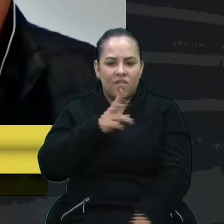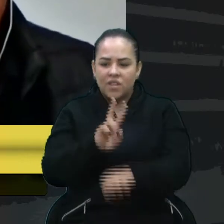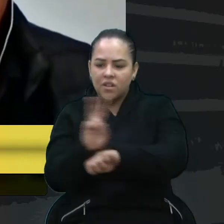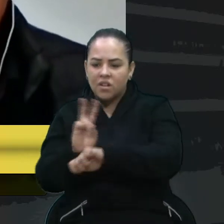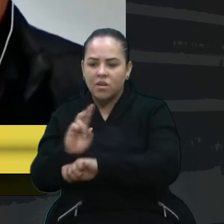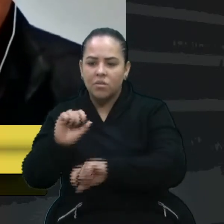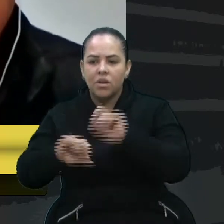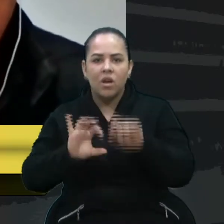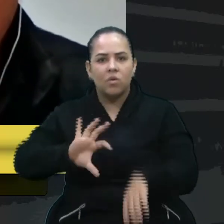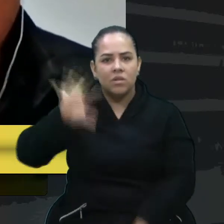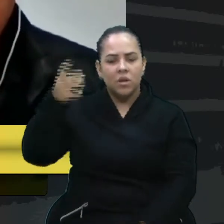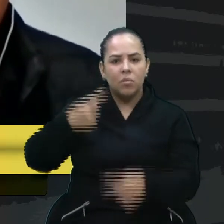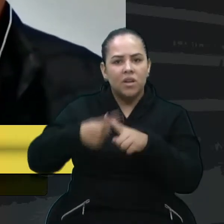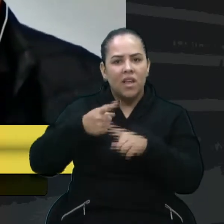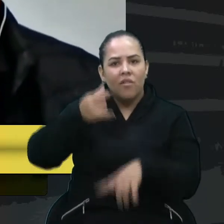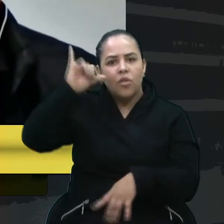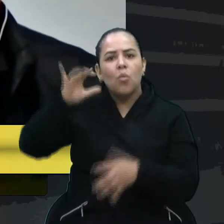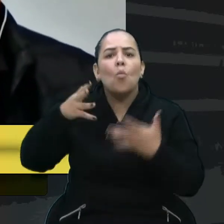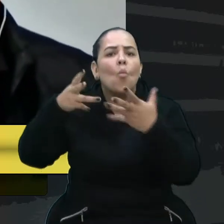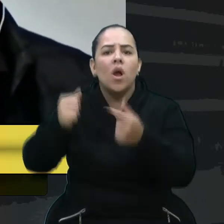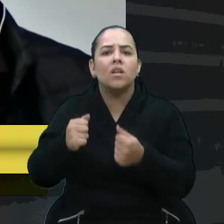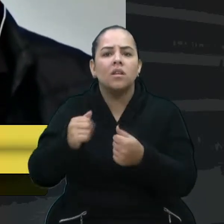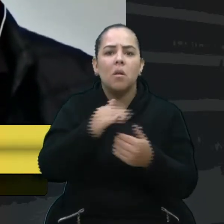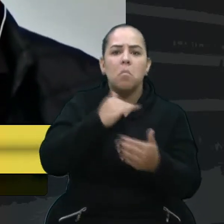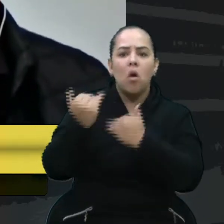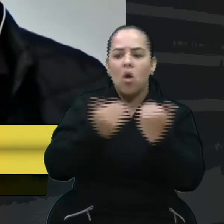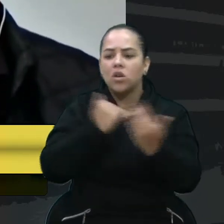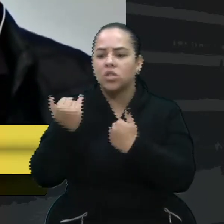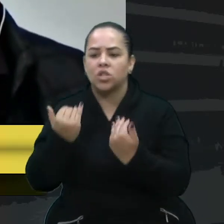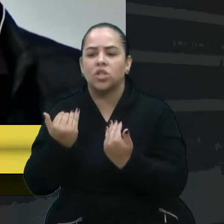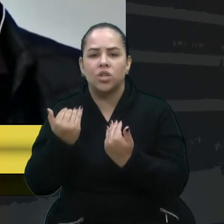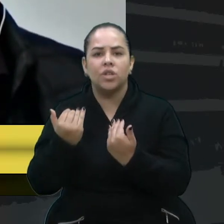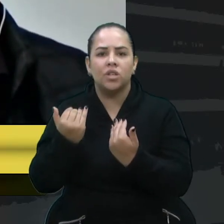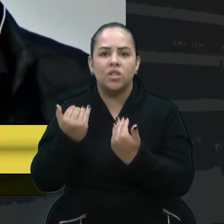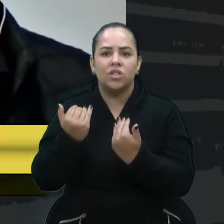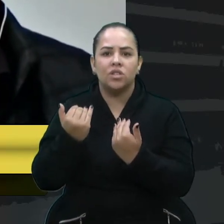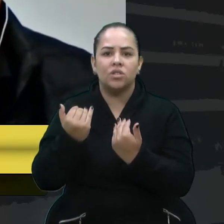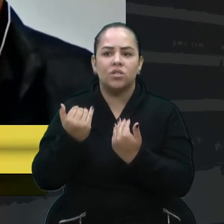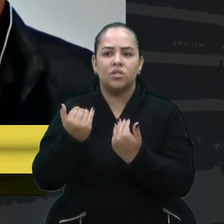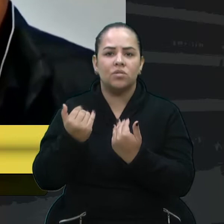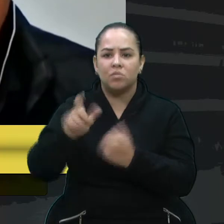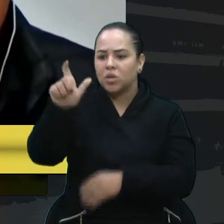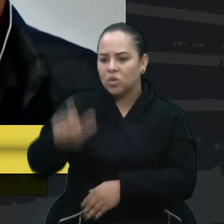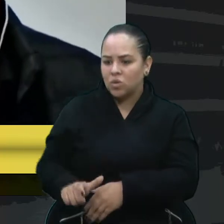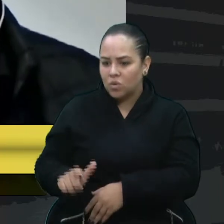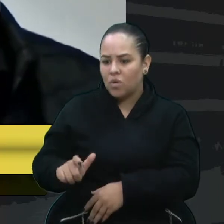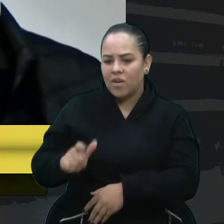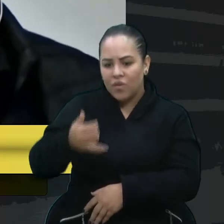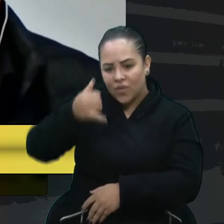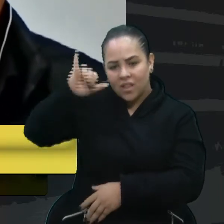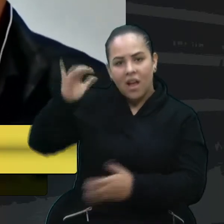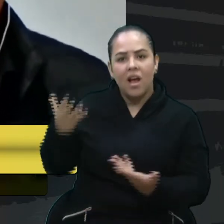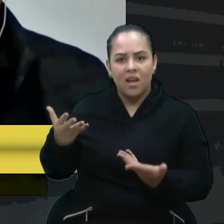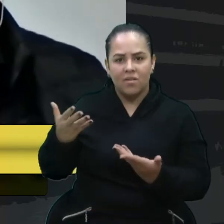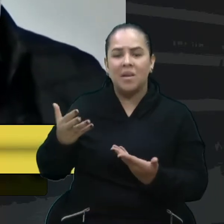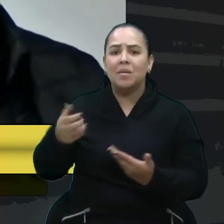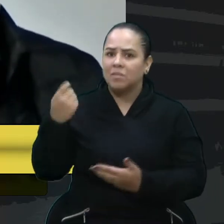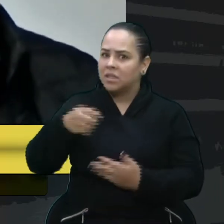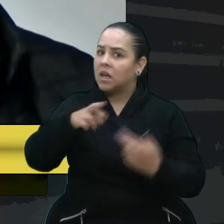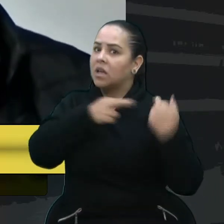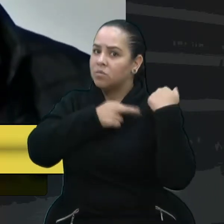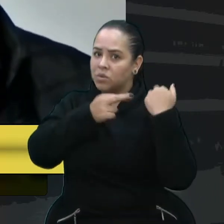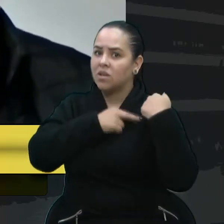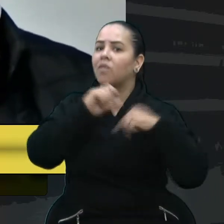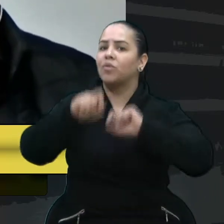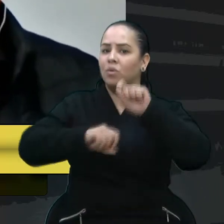evitaram? Quantas mortes de inocentes evitaram, gente? Então, por favor, vamos ter responsabilidade no que a gente